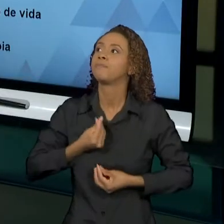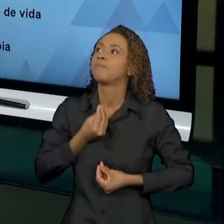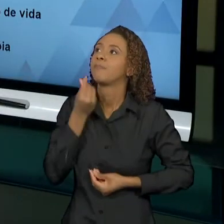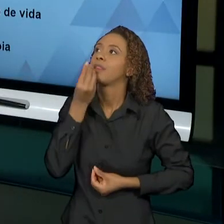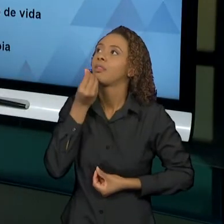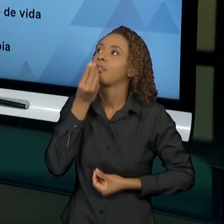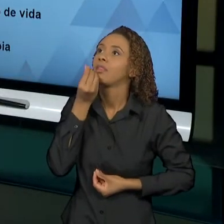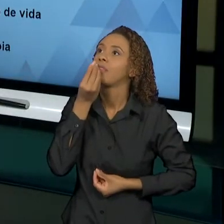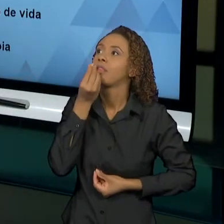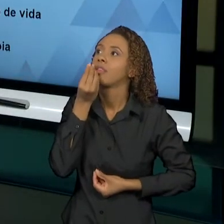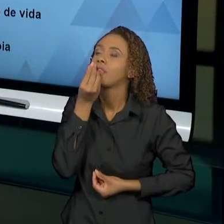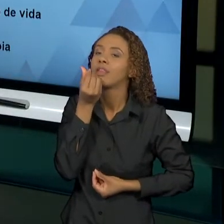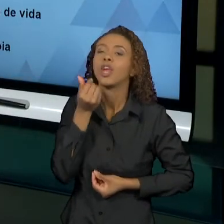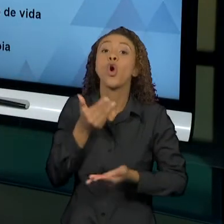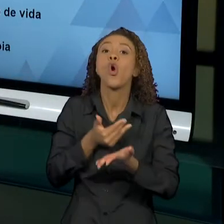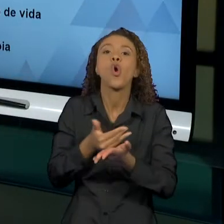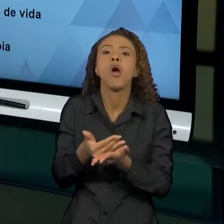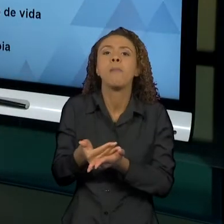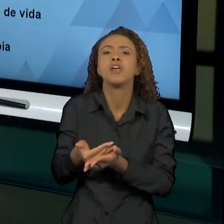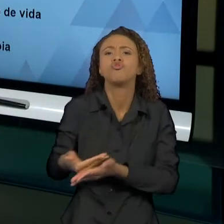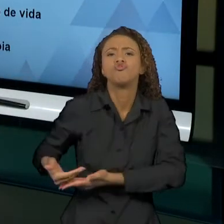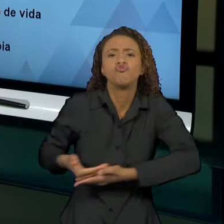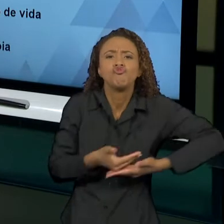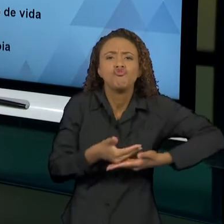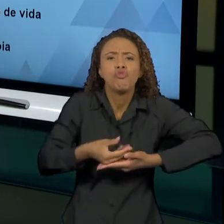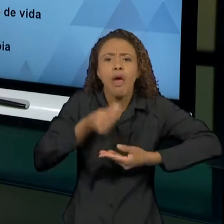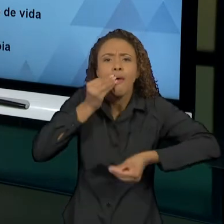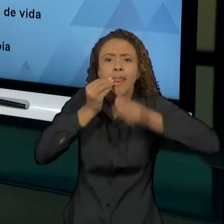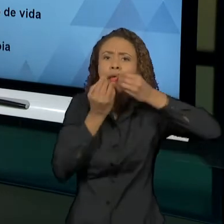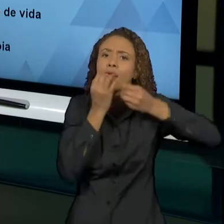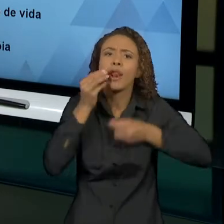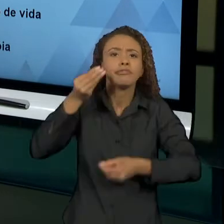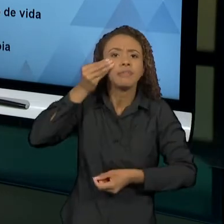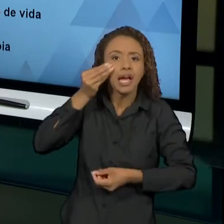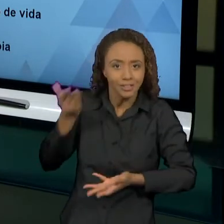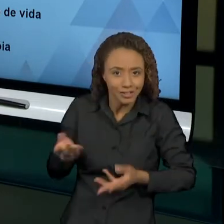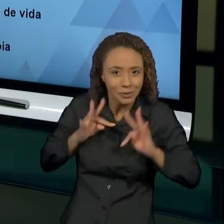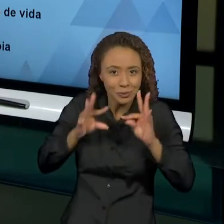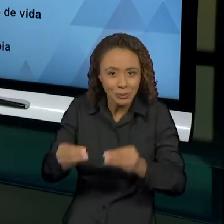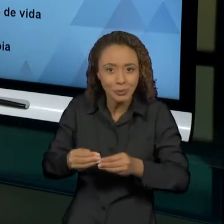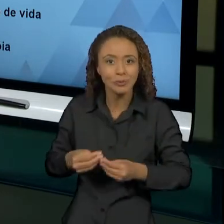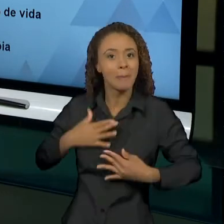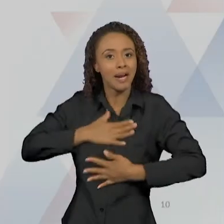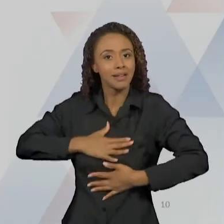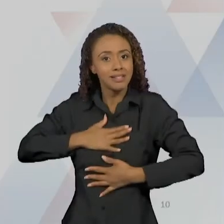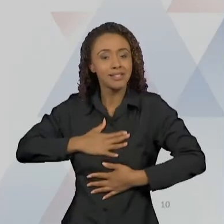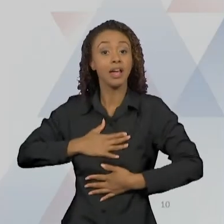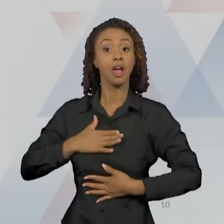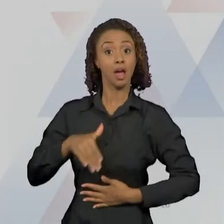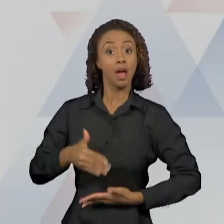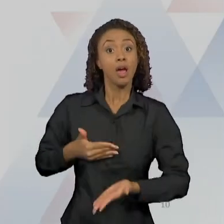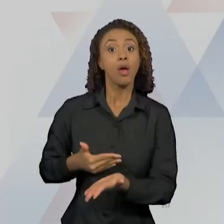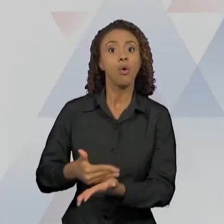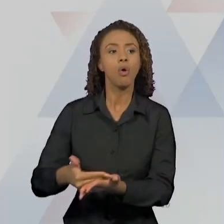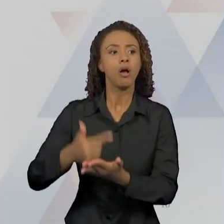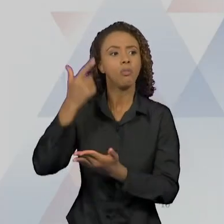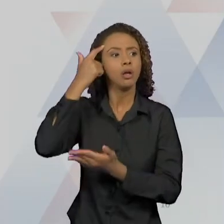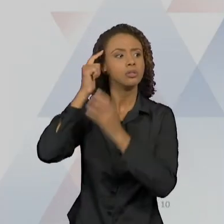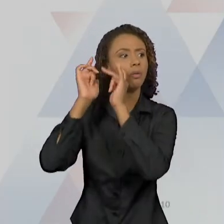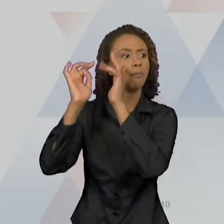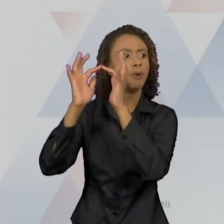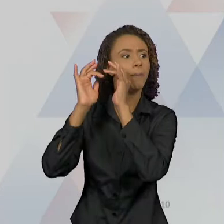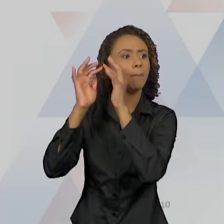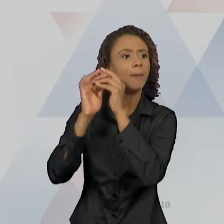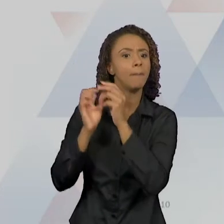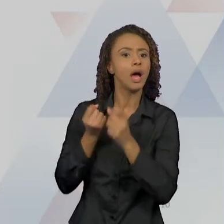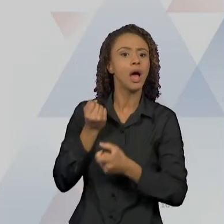especificamente no primeiro ano de vida. Nessa fase se inicia o processo de elaboração e construção